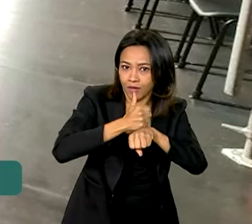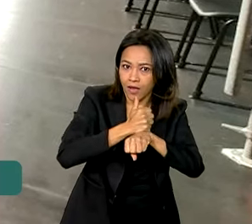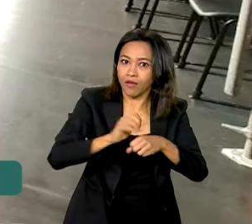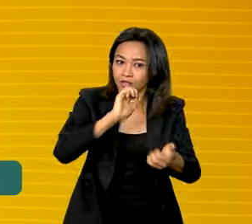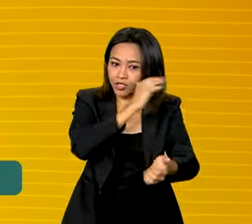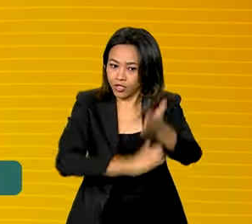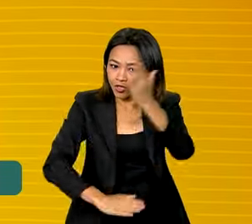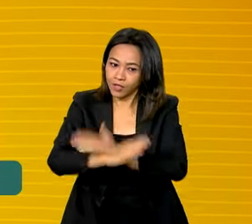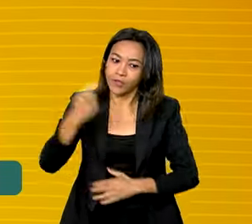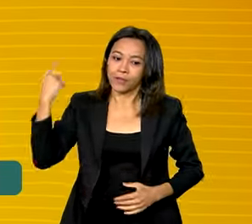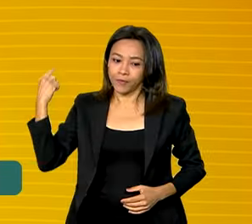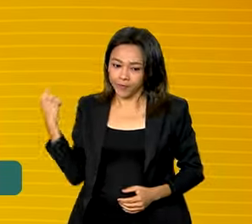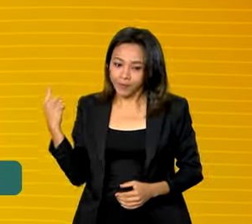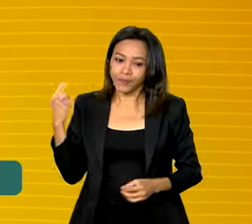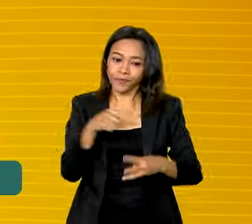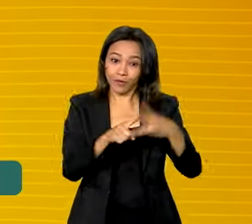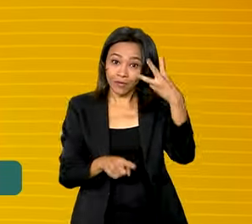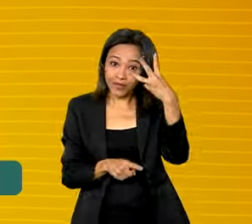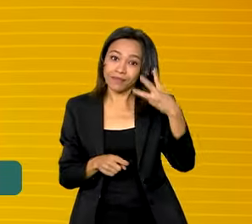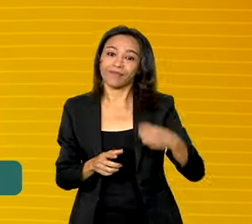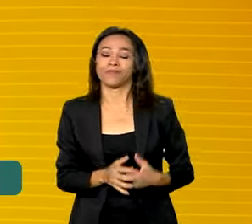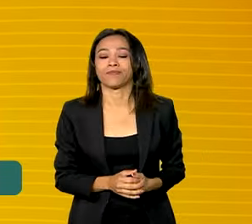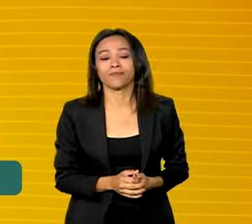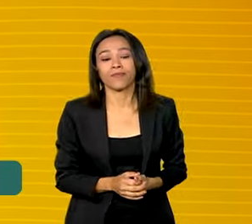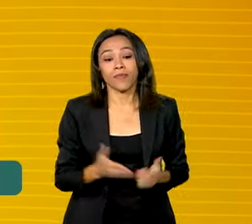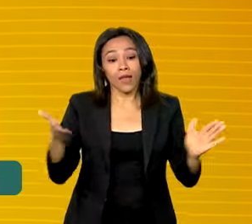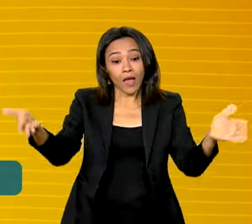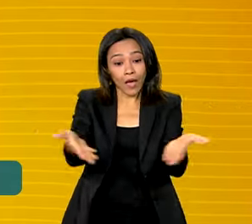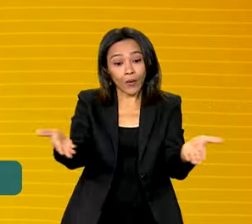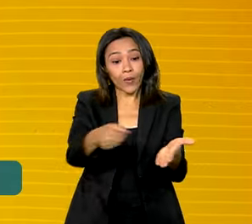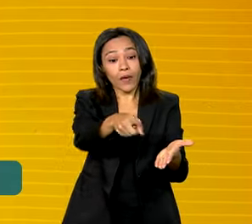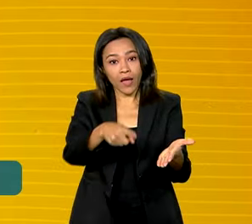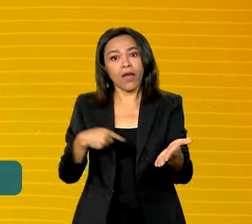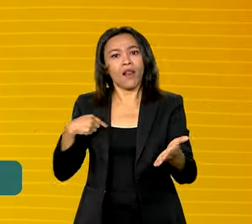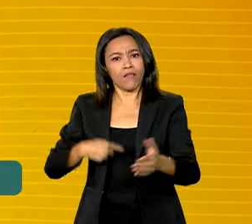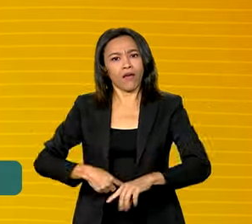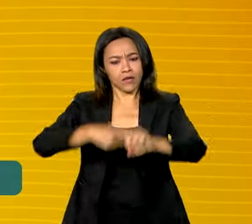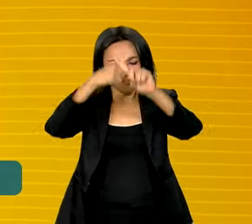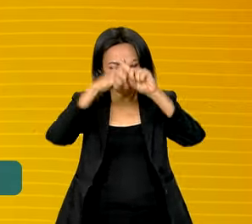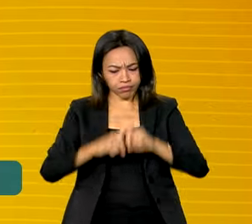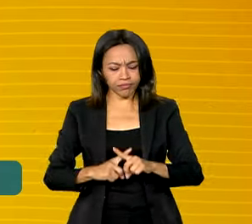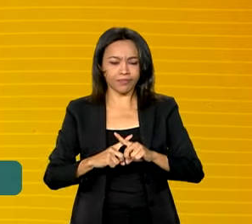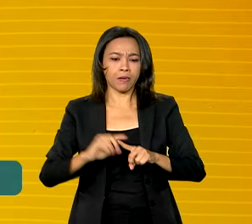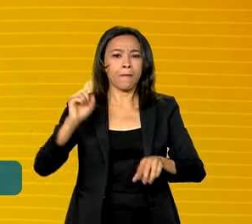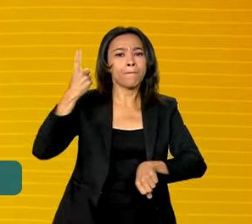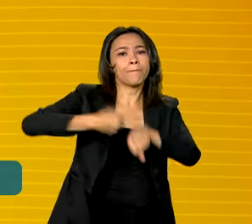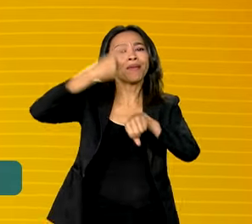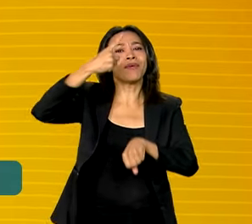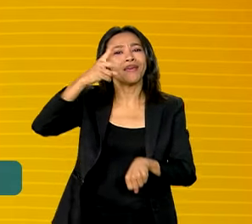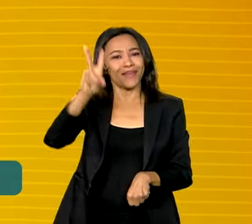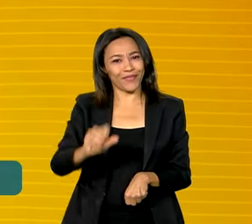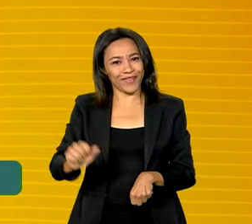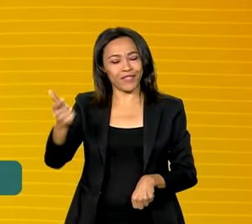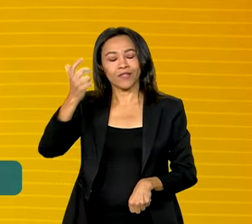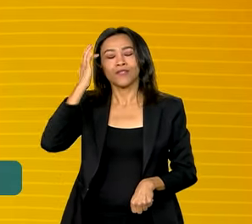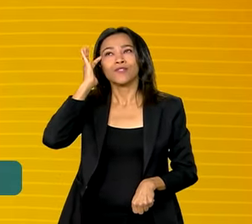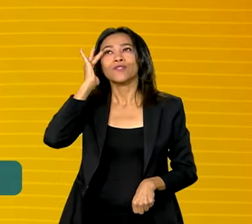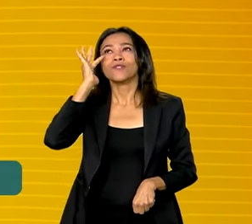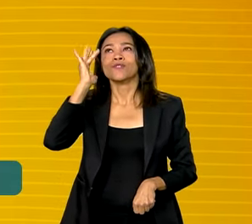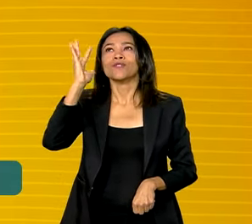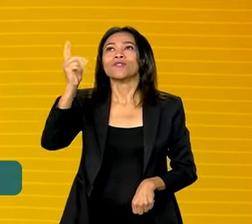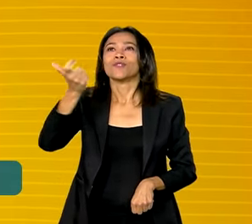Londres 2012 e Rio 2016. Agora vai disputar pela primeira vez o sonho de uma medalha